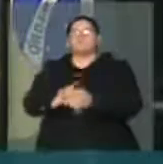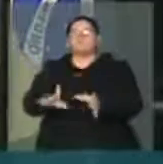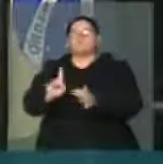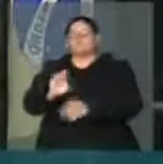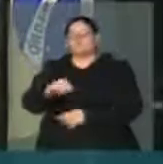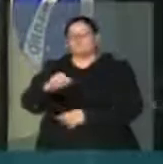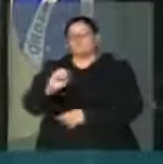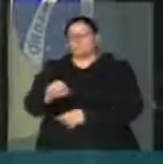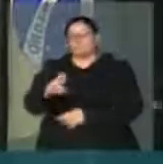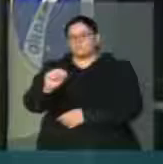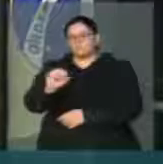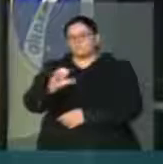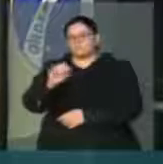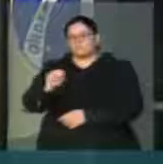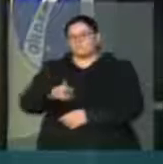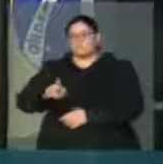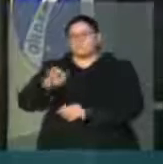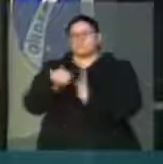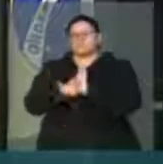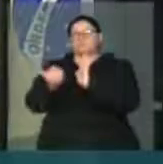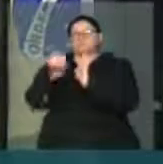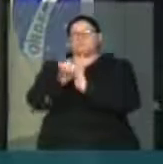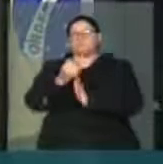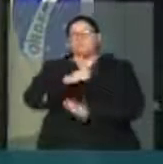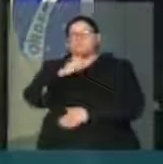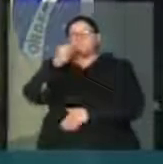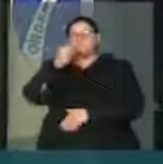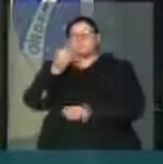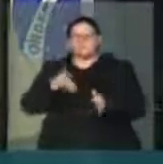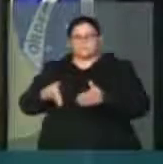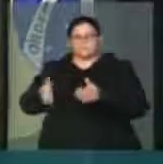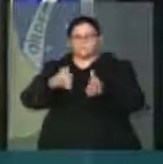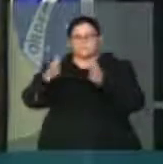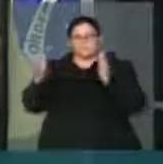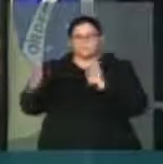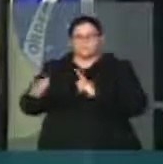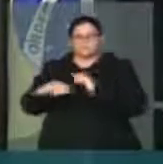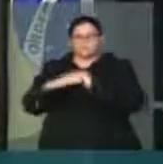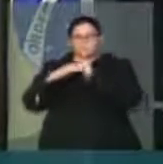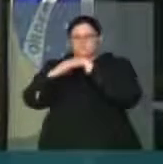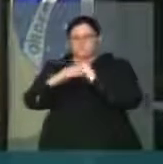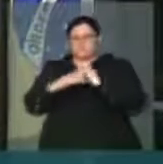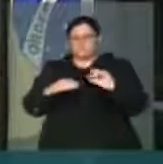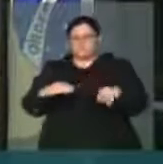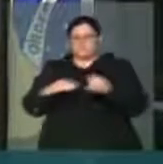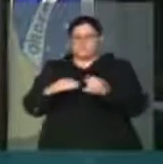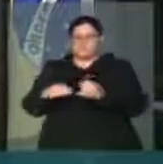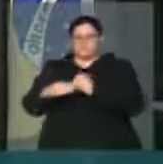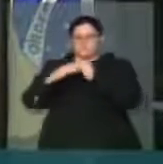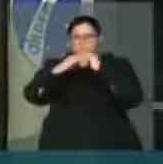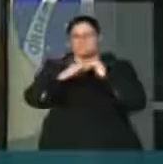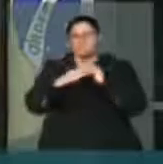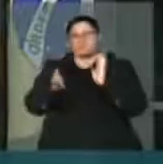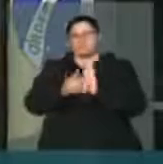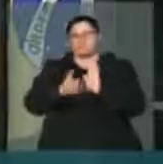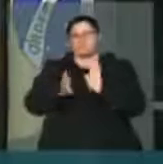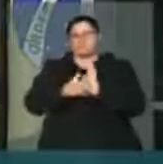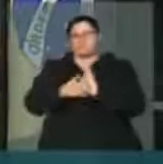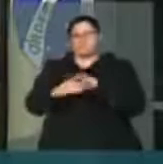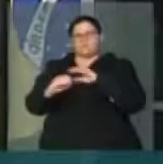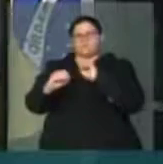avançando, sempre buscando o seu caminho de ter a todos a igualdade de oportunidade. Então, de parabéns à Rede Globo,